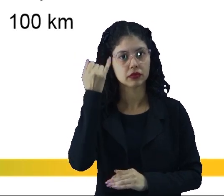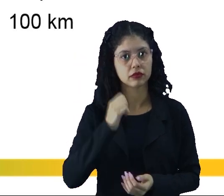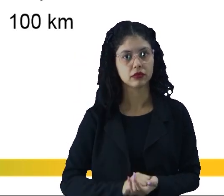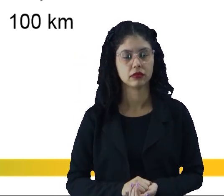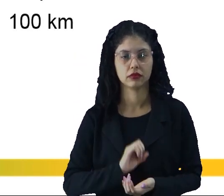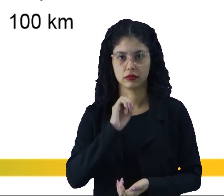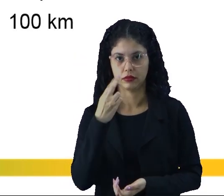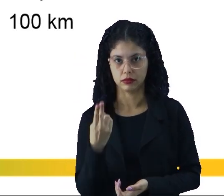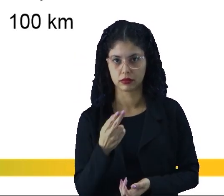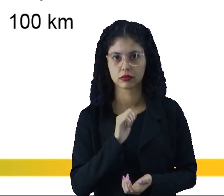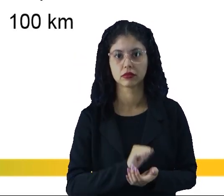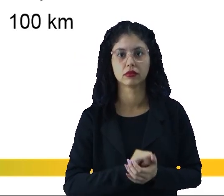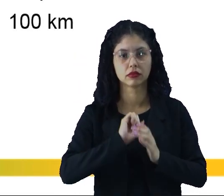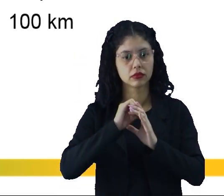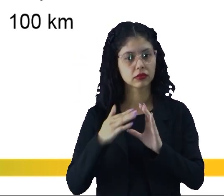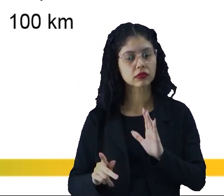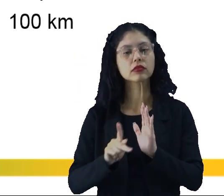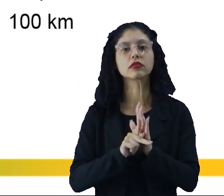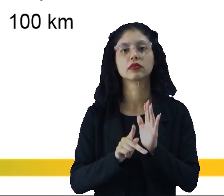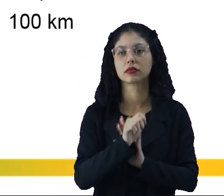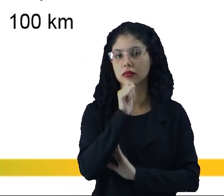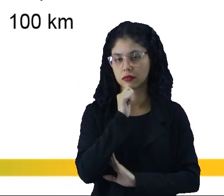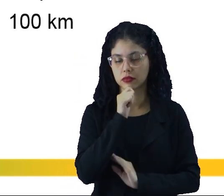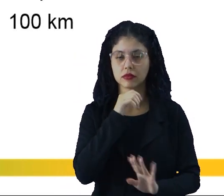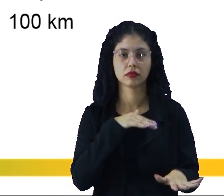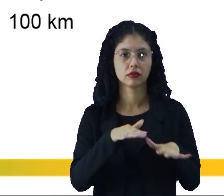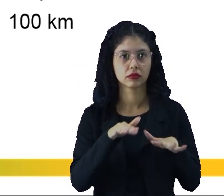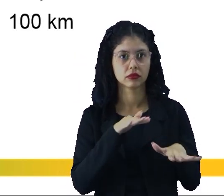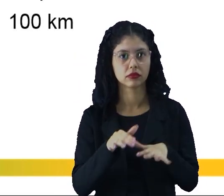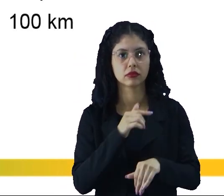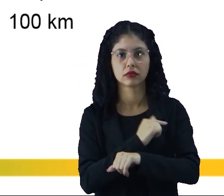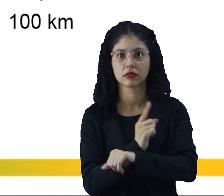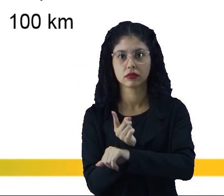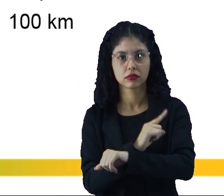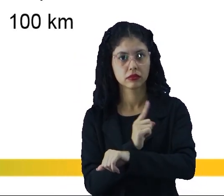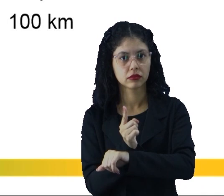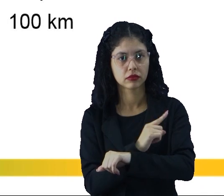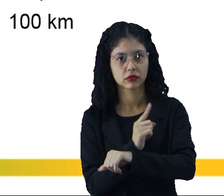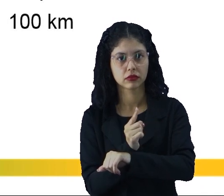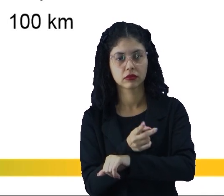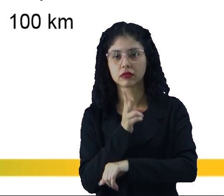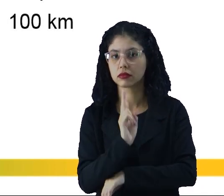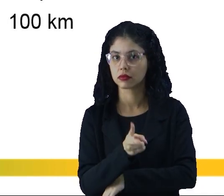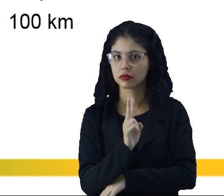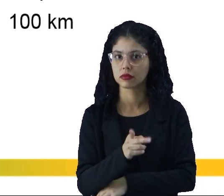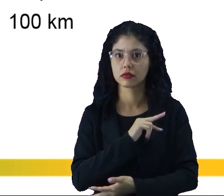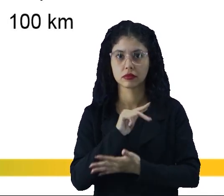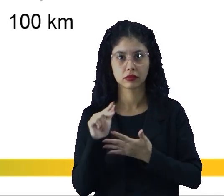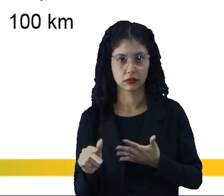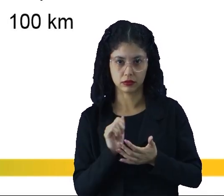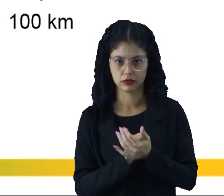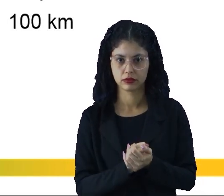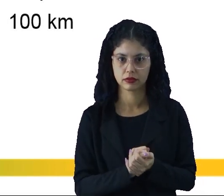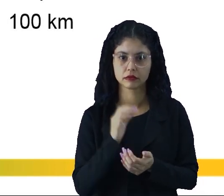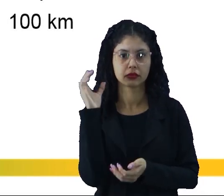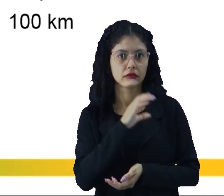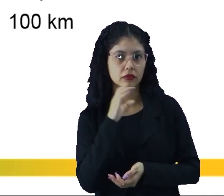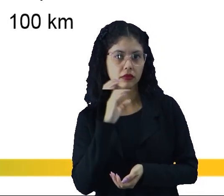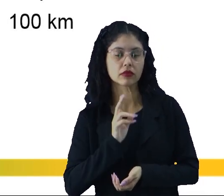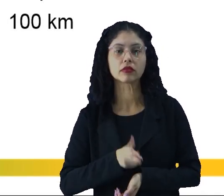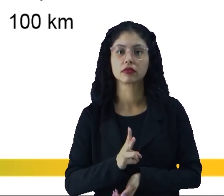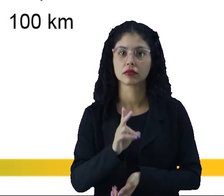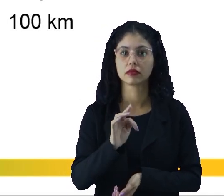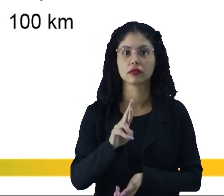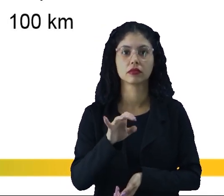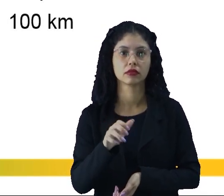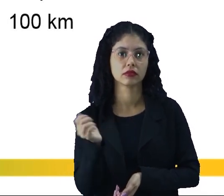ou que caracteriza o nosso movimento retilíneo uniformemente variado. Aceleração constante.